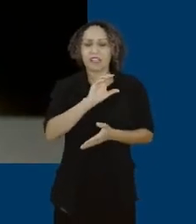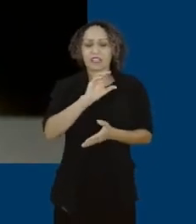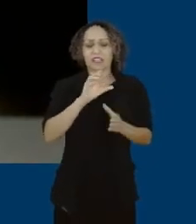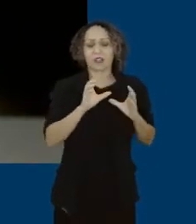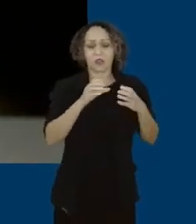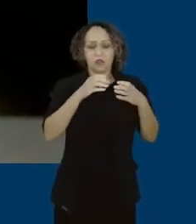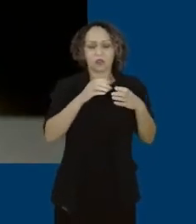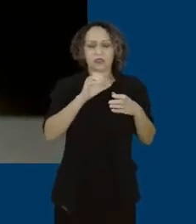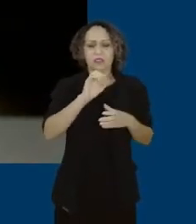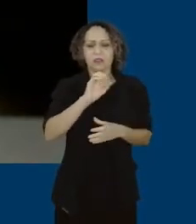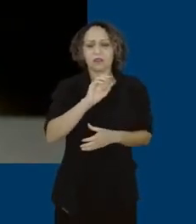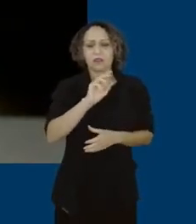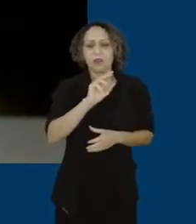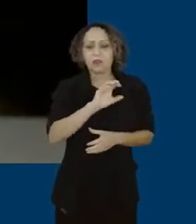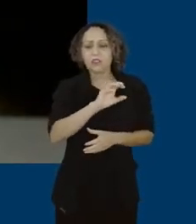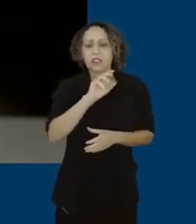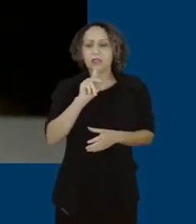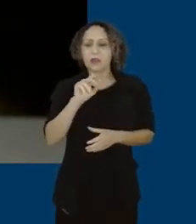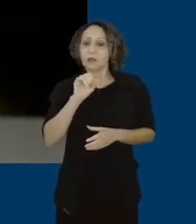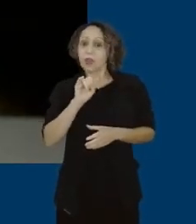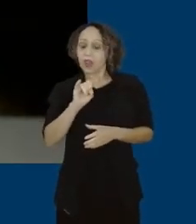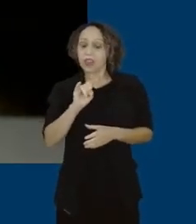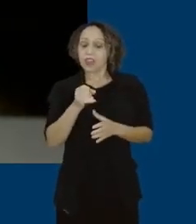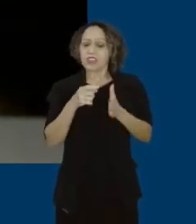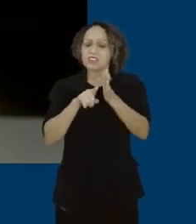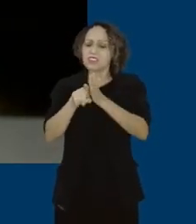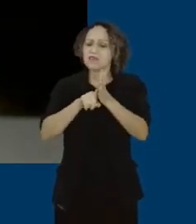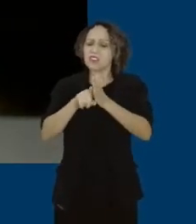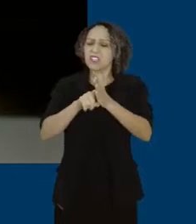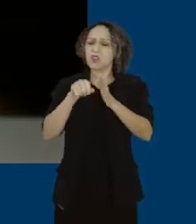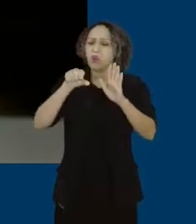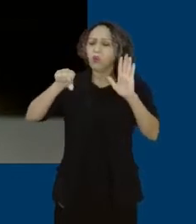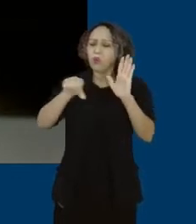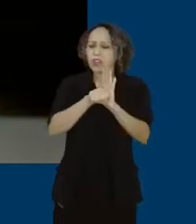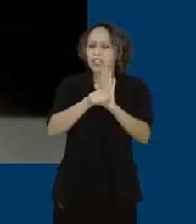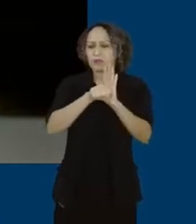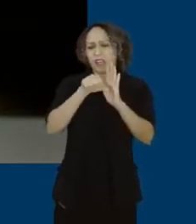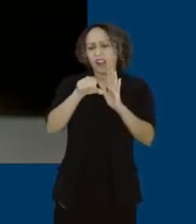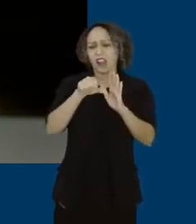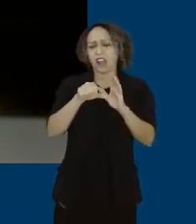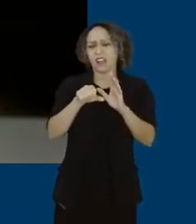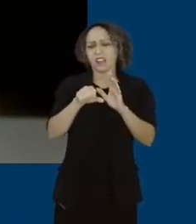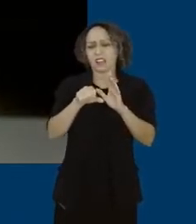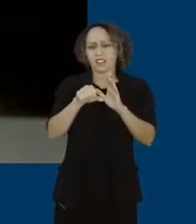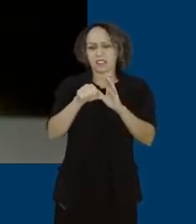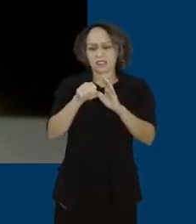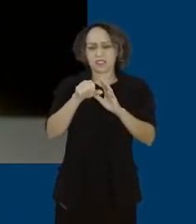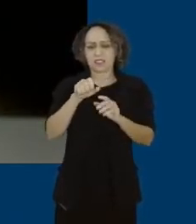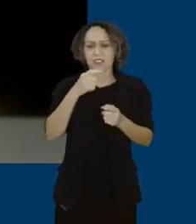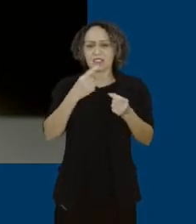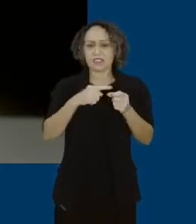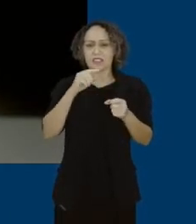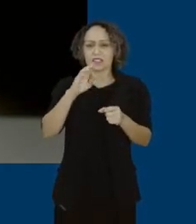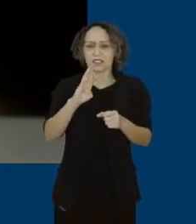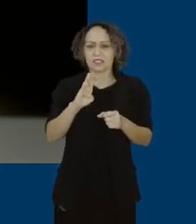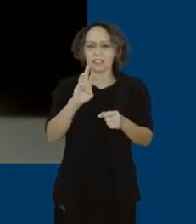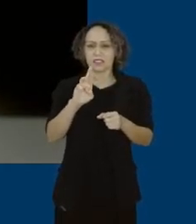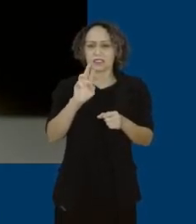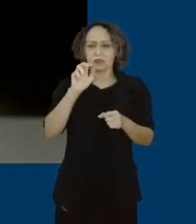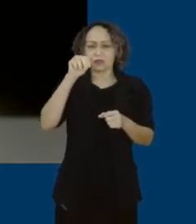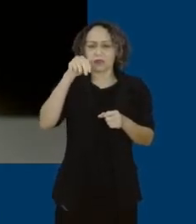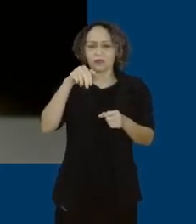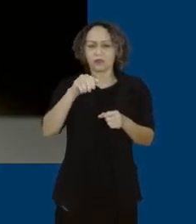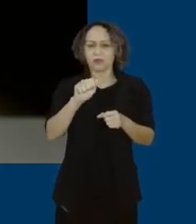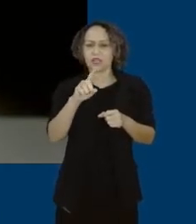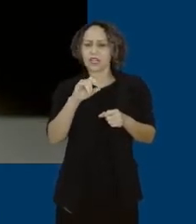investigou o crime da Vale em Brumadinho com o rompimento da barragem. A gente fala que é crime, foi mesmo, e não